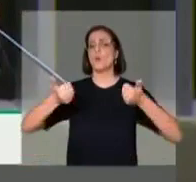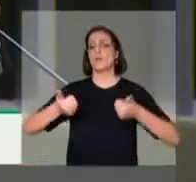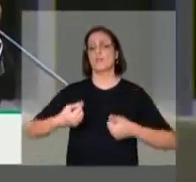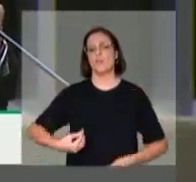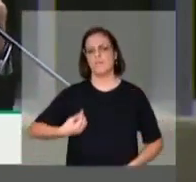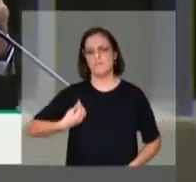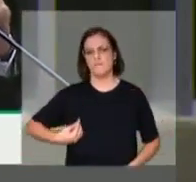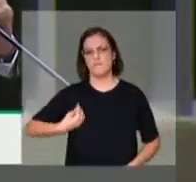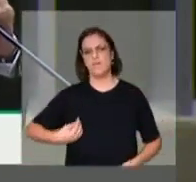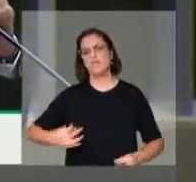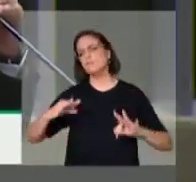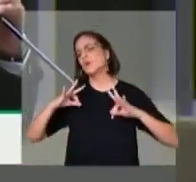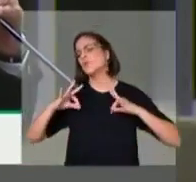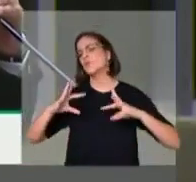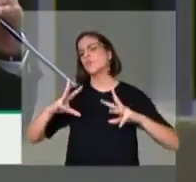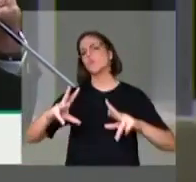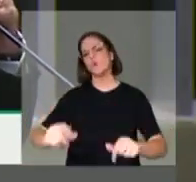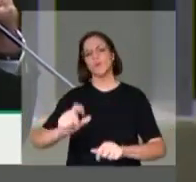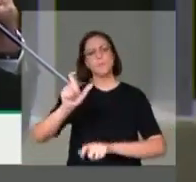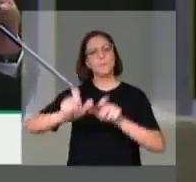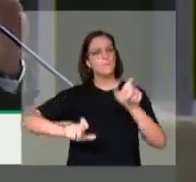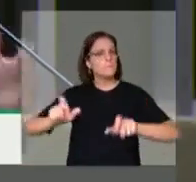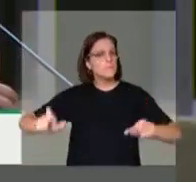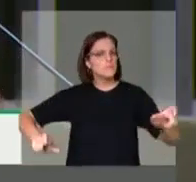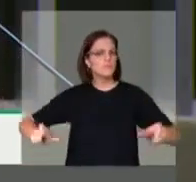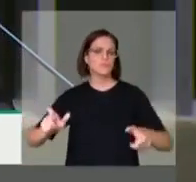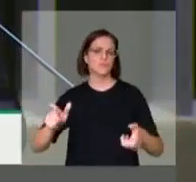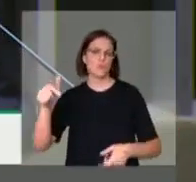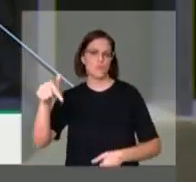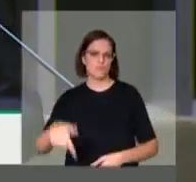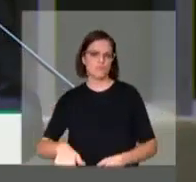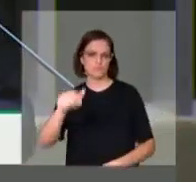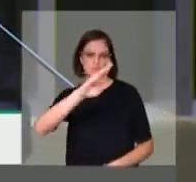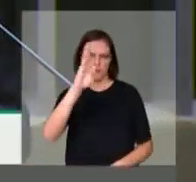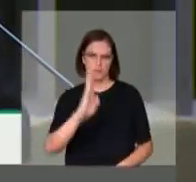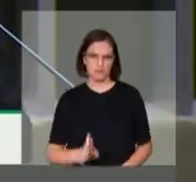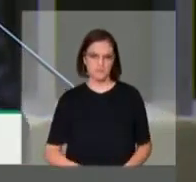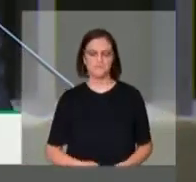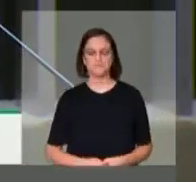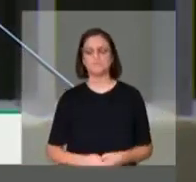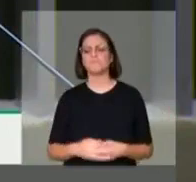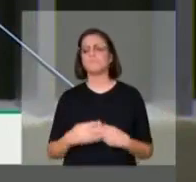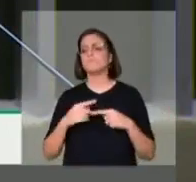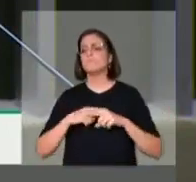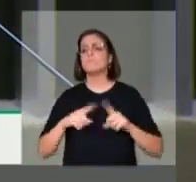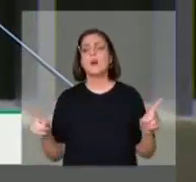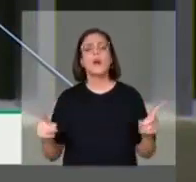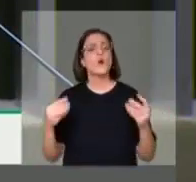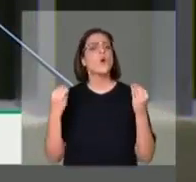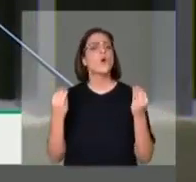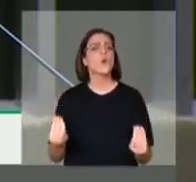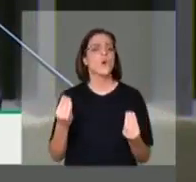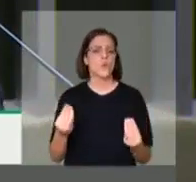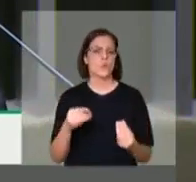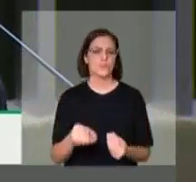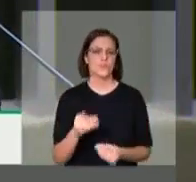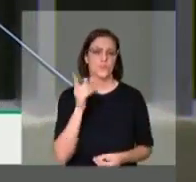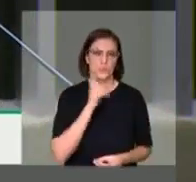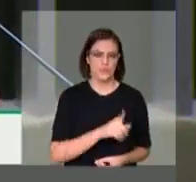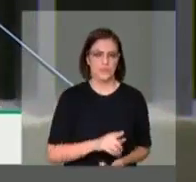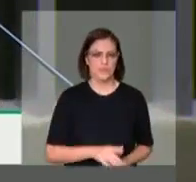para todas as brasileiras e brasileiros. Como é que nós podemos chegar a isso?